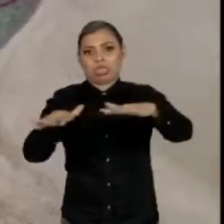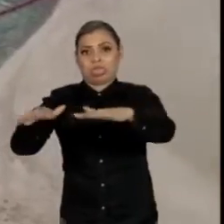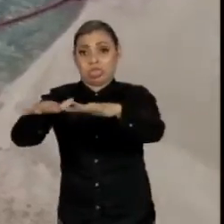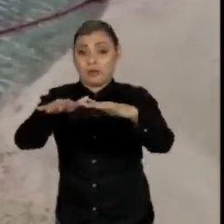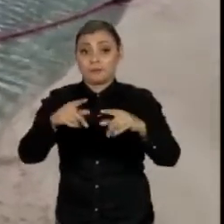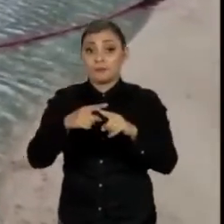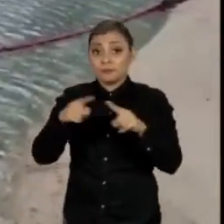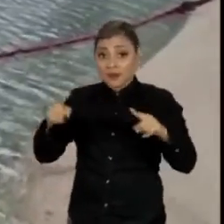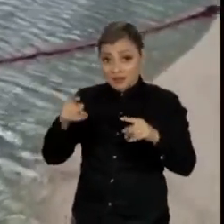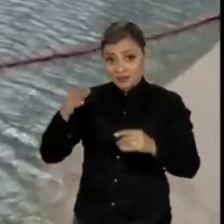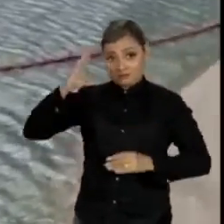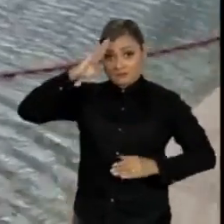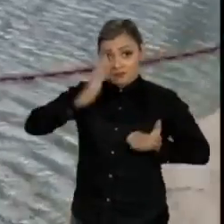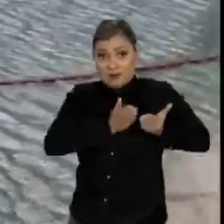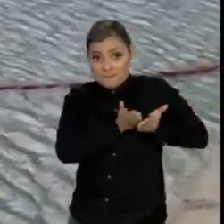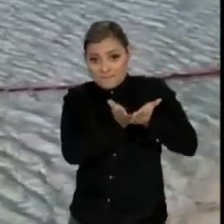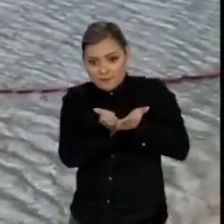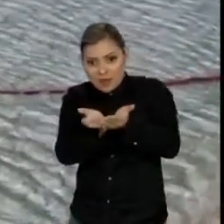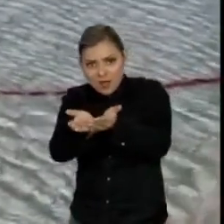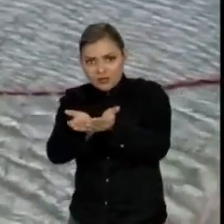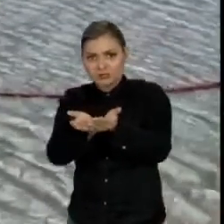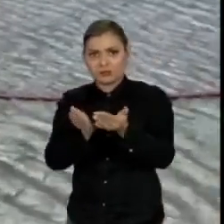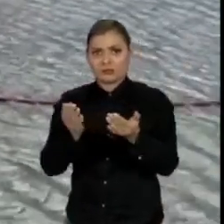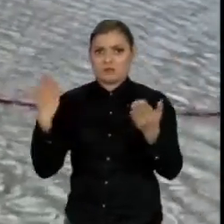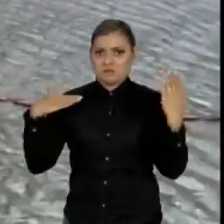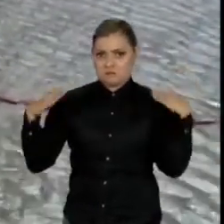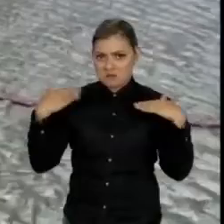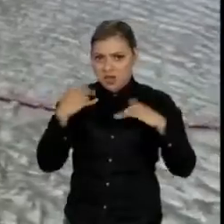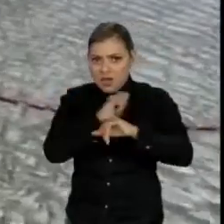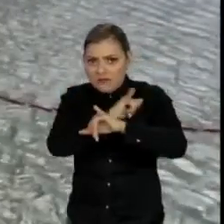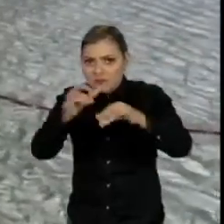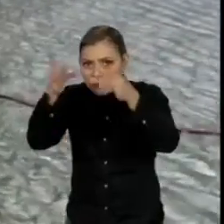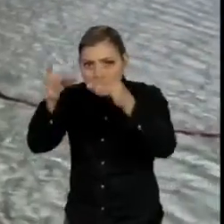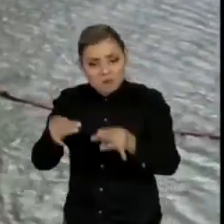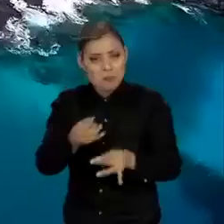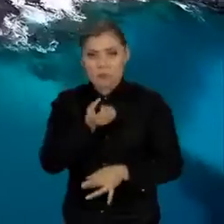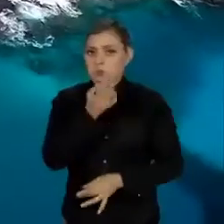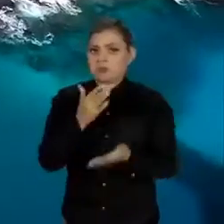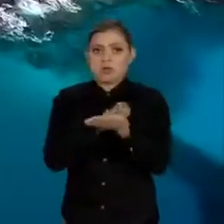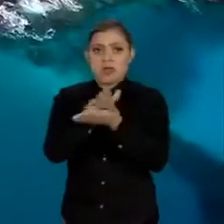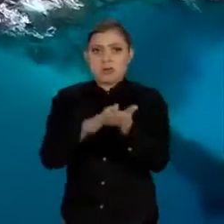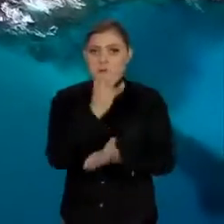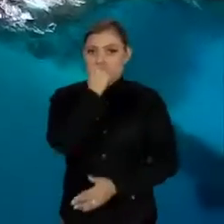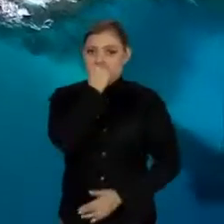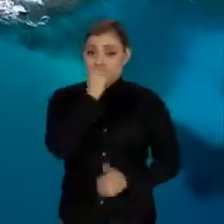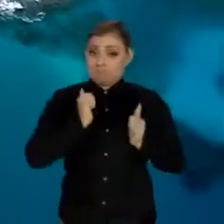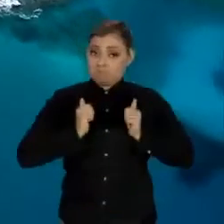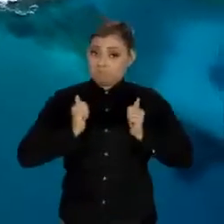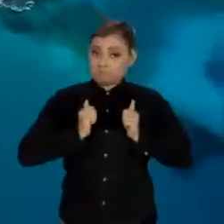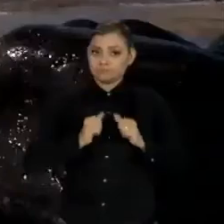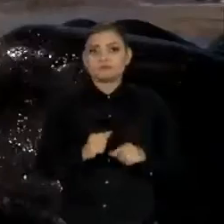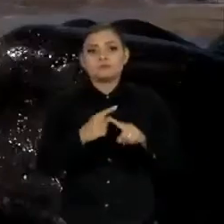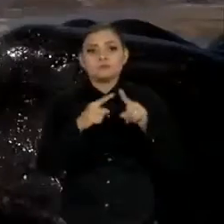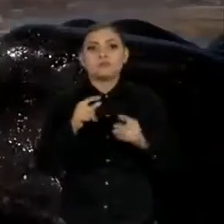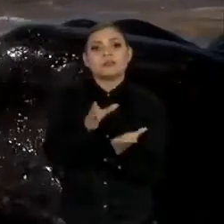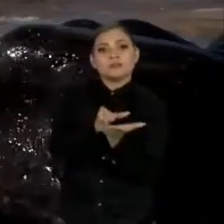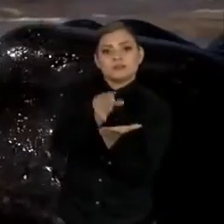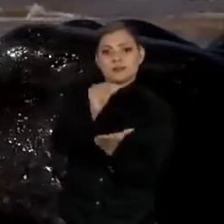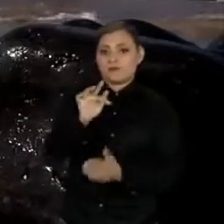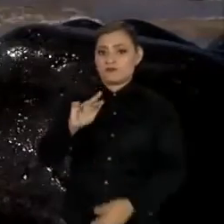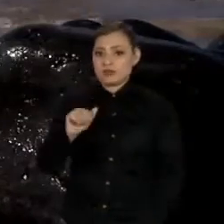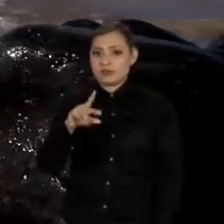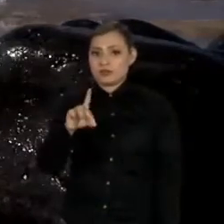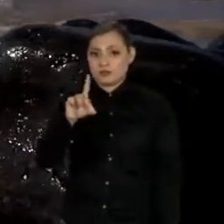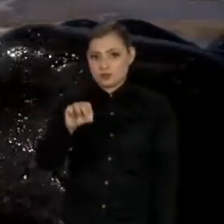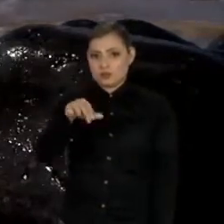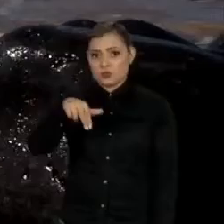Procurada, a Marinha disse que não vai se manifestar sobre as investigações. Moradores de Fernando de Noronha também estão